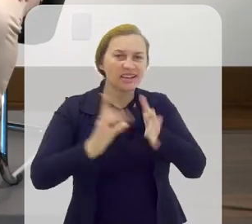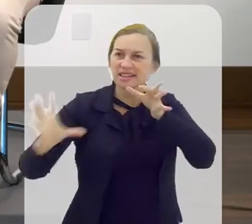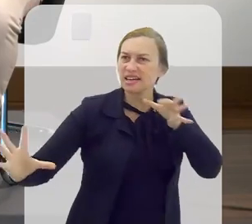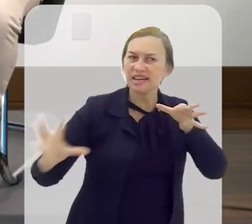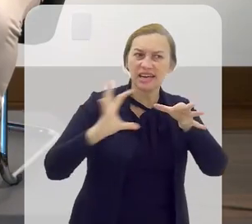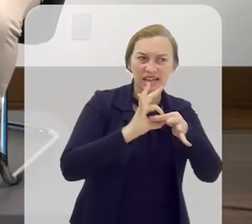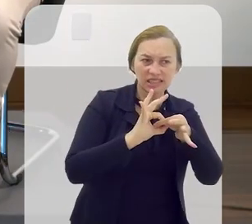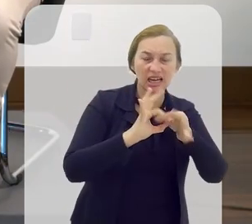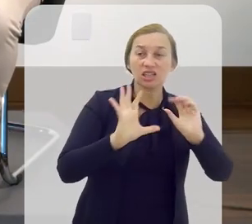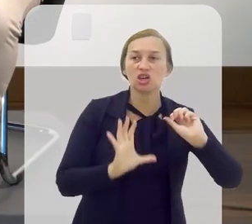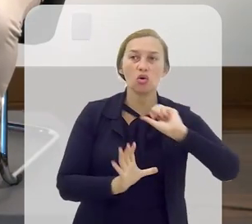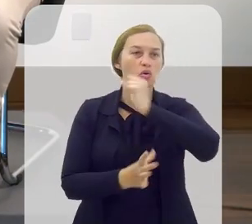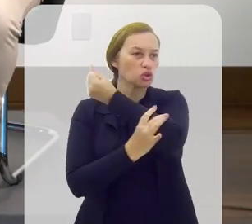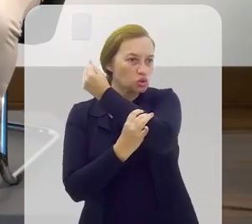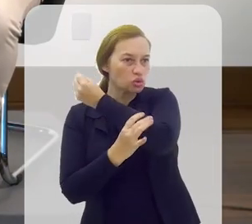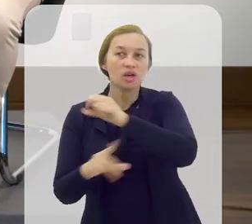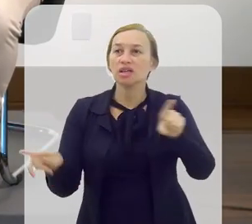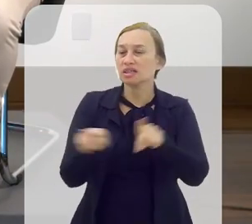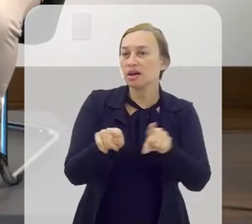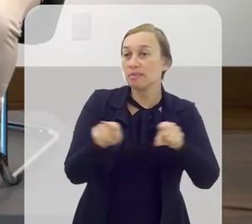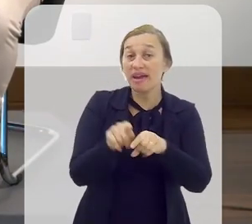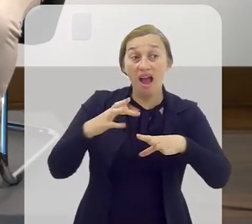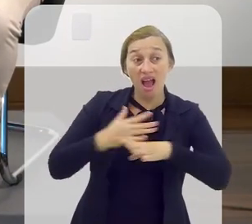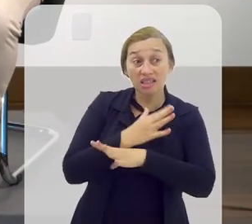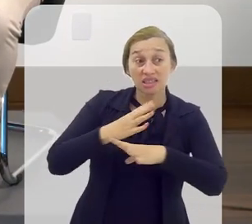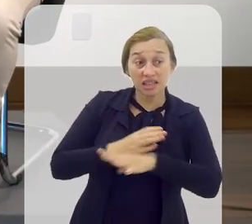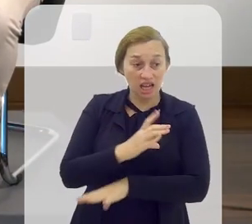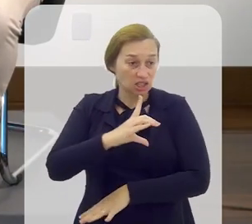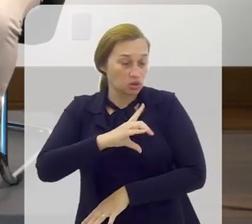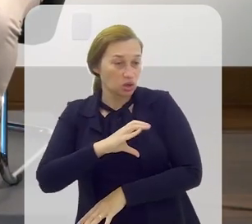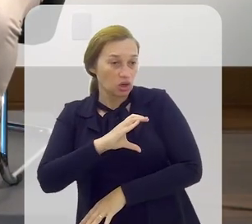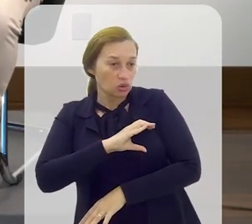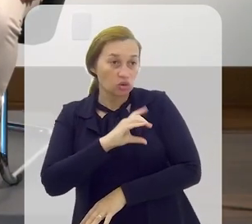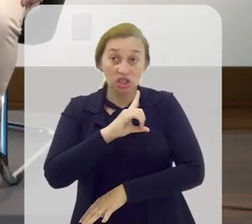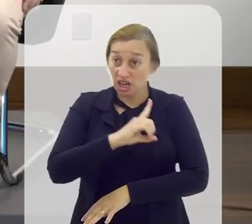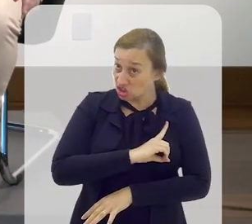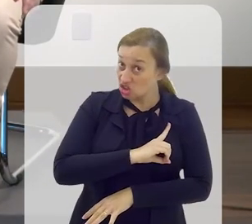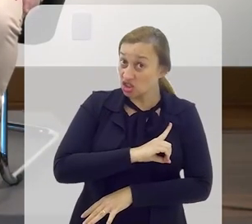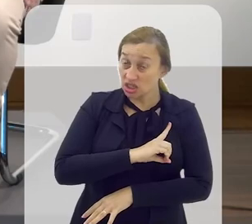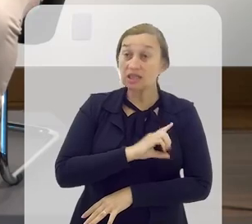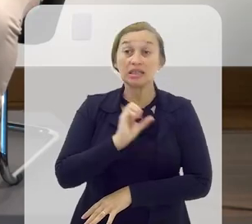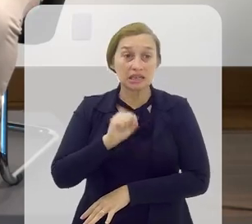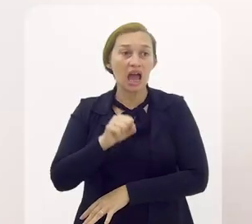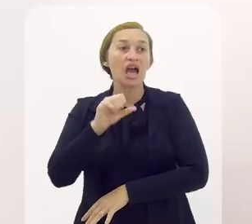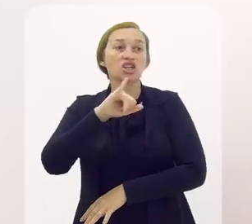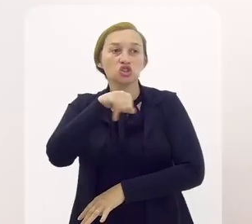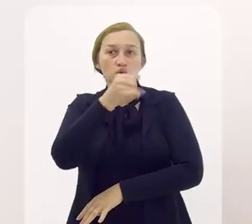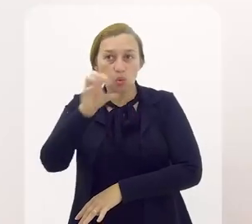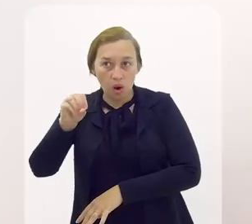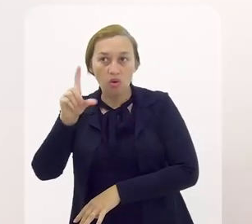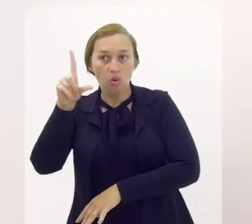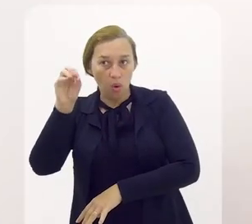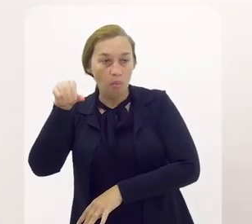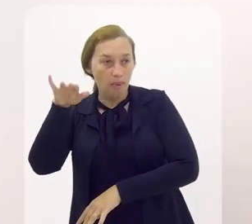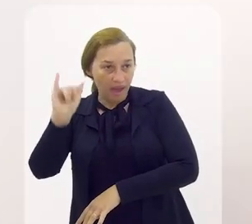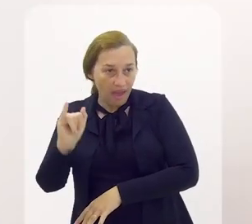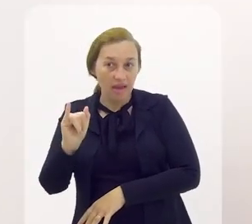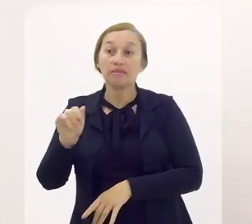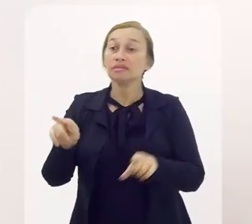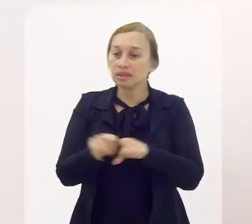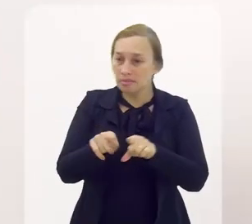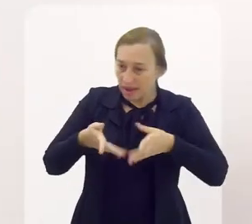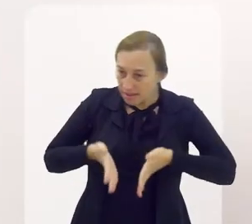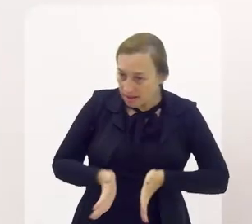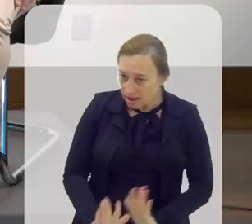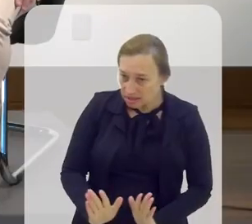Verdade. E essa ligação de Exu também está ligada à cidade do Duque de Caxias. Ah, e Joãozinho da Goméia também era